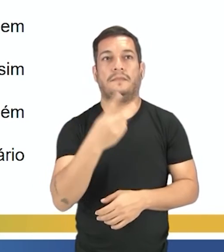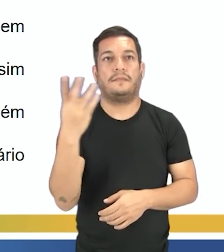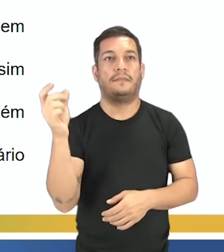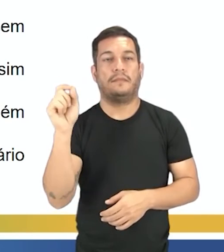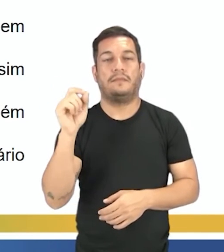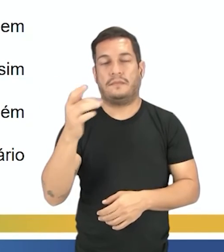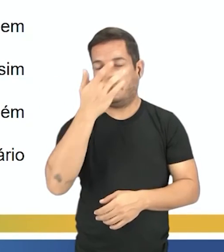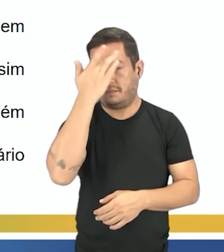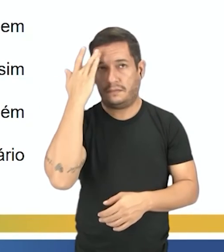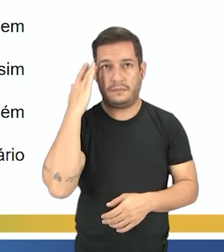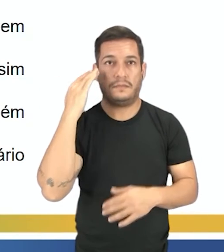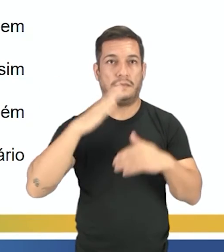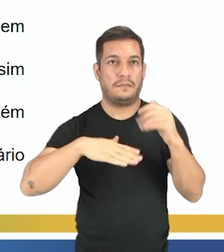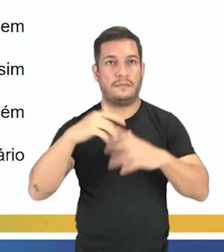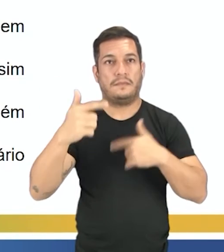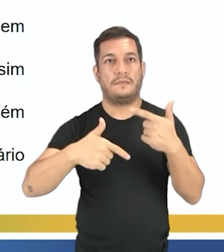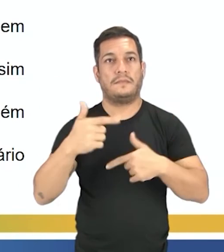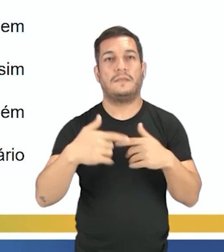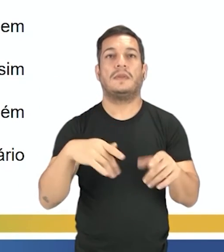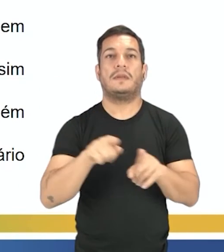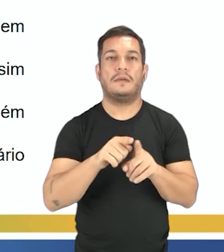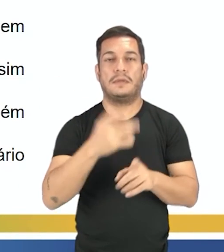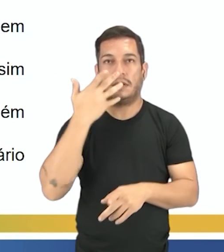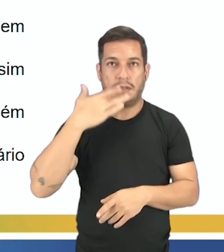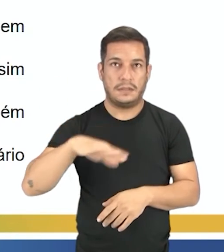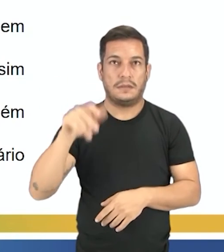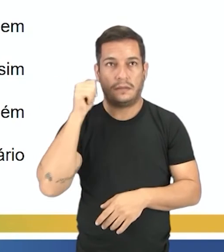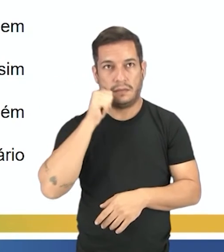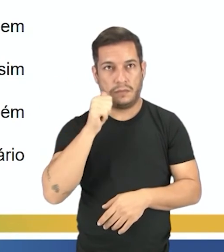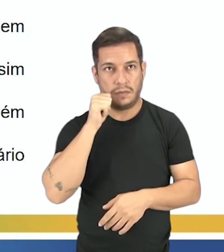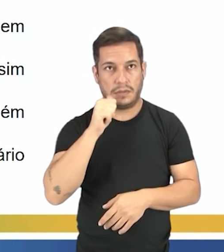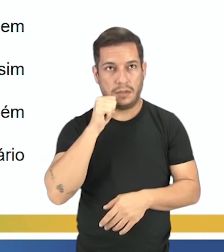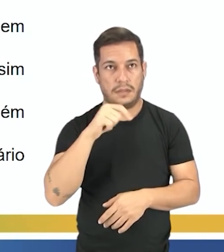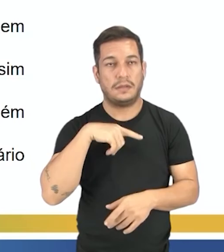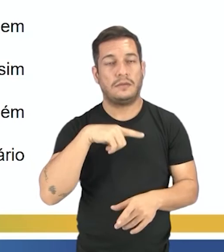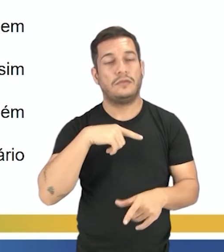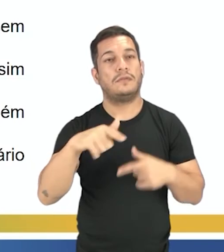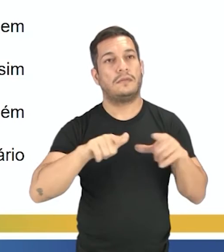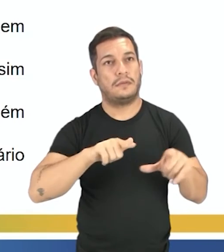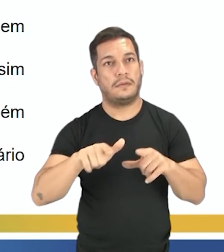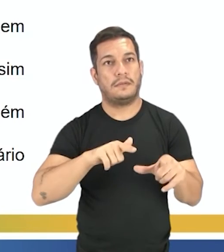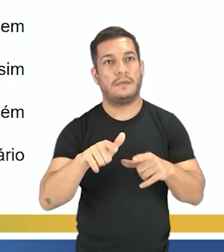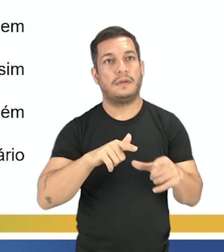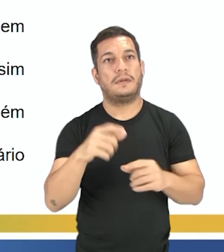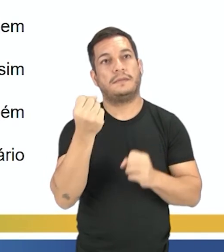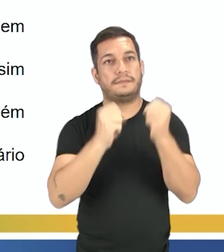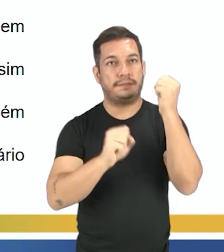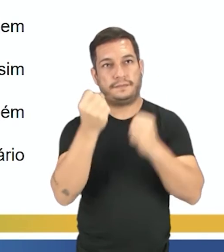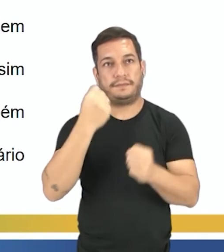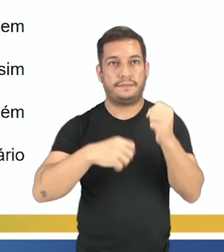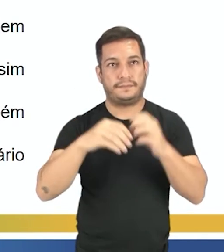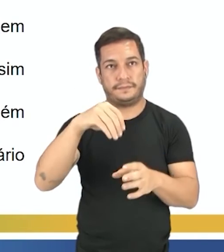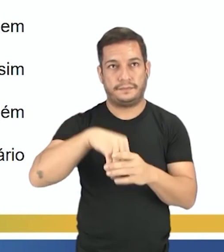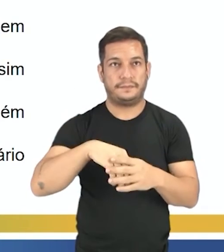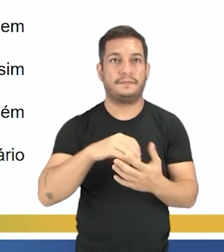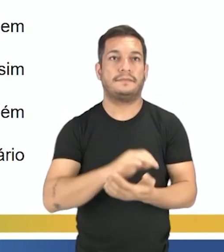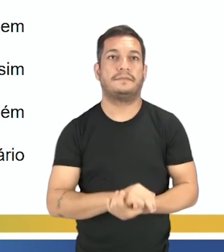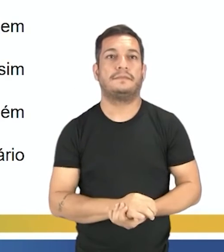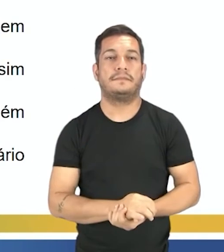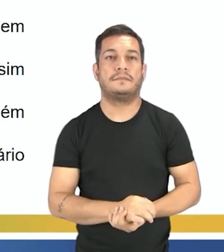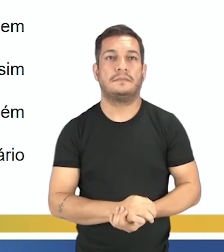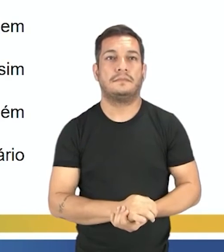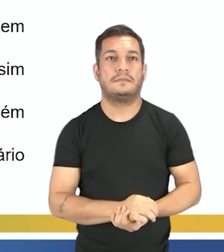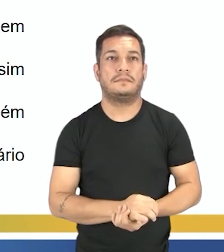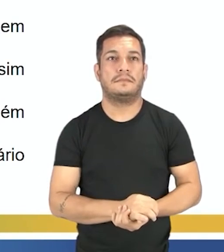número de operários, entre eles crianças e mulheres, que desenvolviu atividades fabrisas.